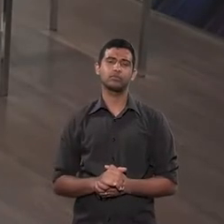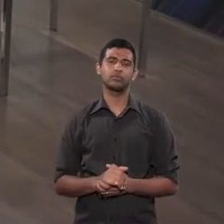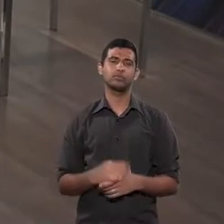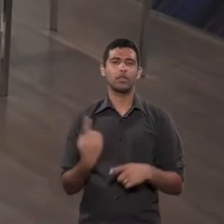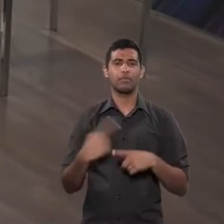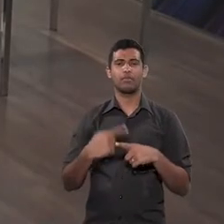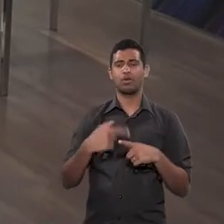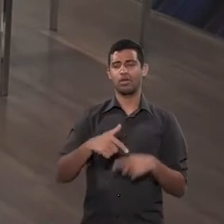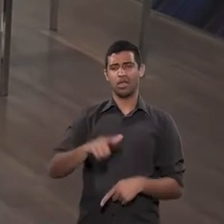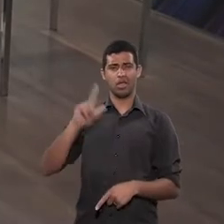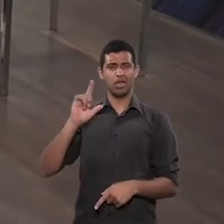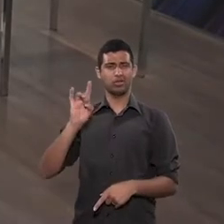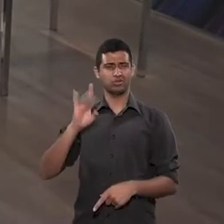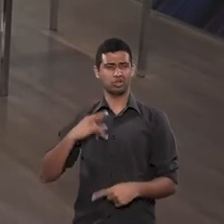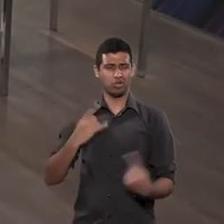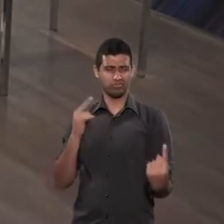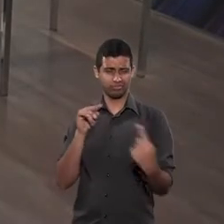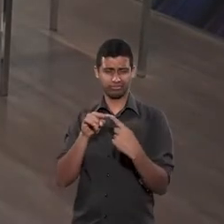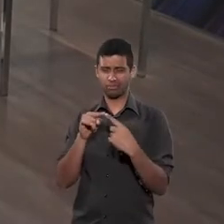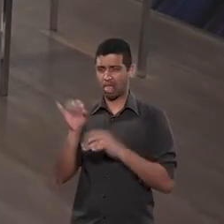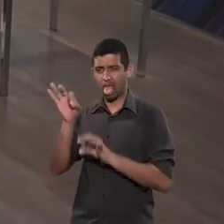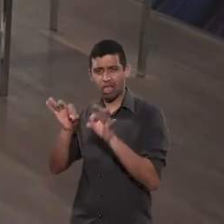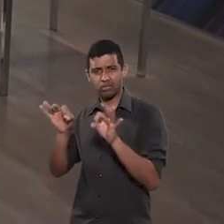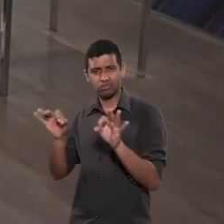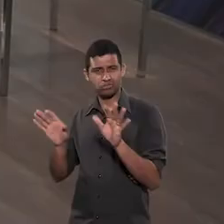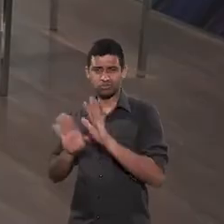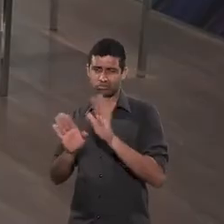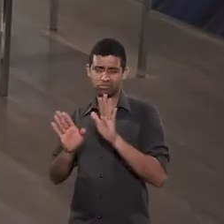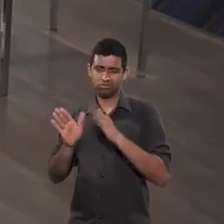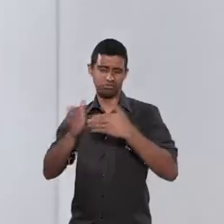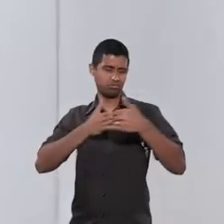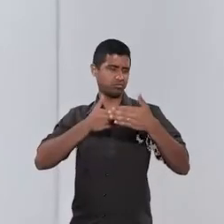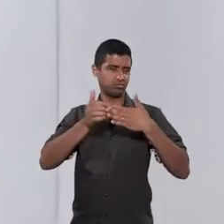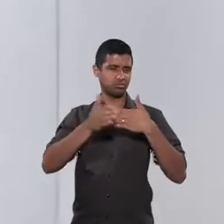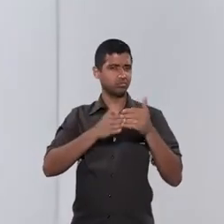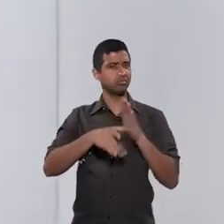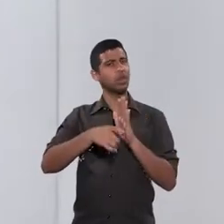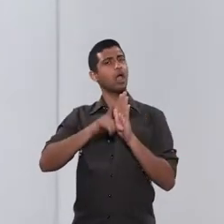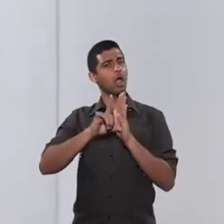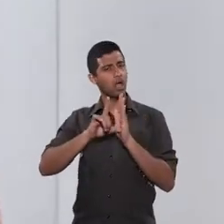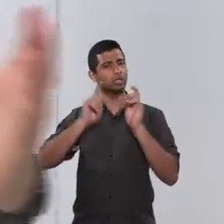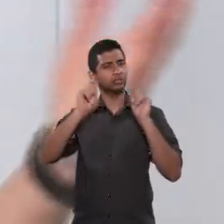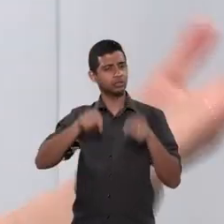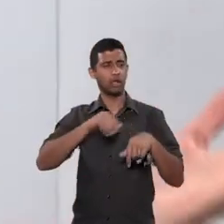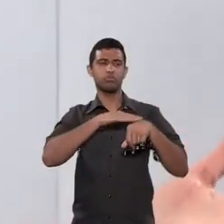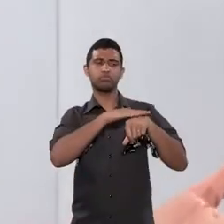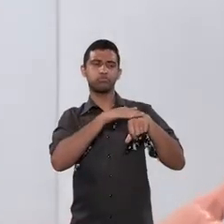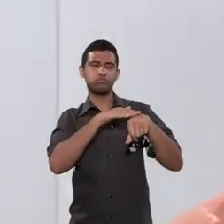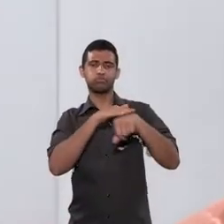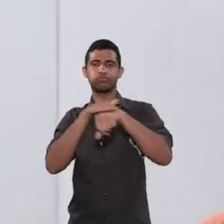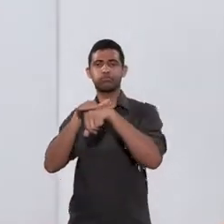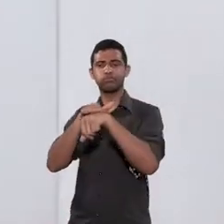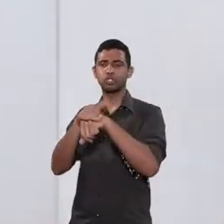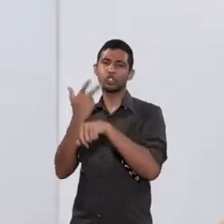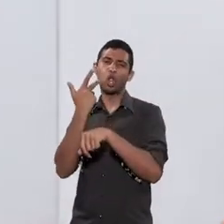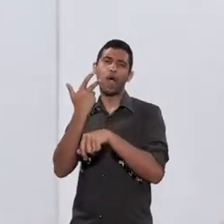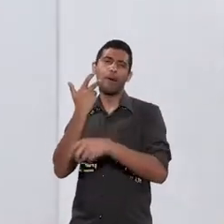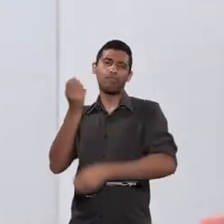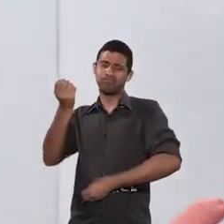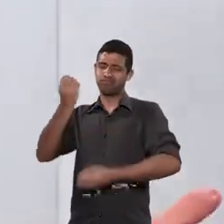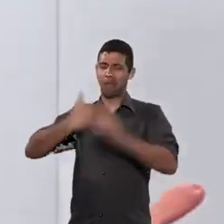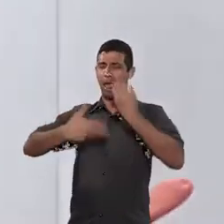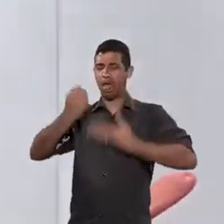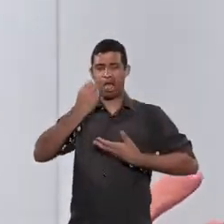de prevenção. Porque não é um objetivo só. Antes de qualquer coisa. Claro, desafogar vai ser uma consequência natural,